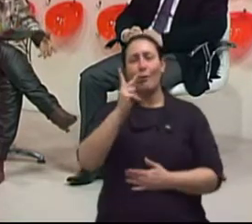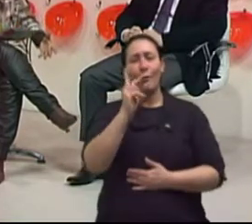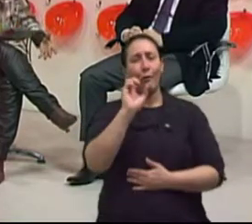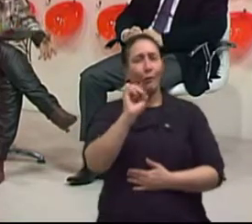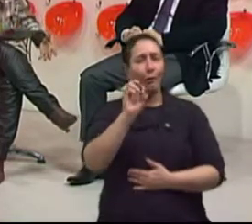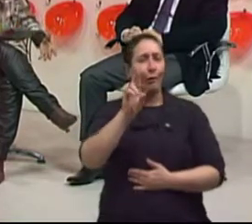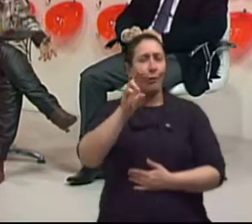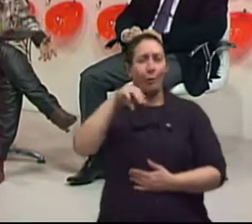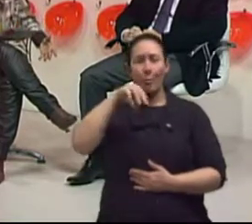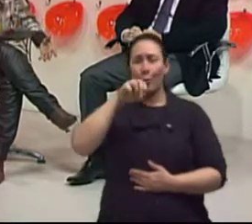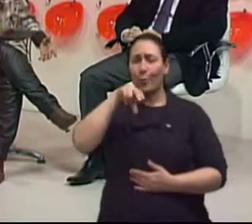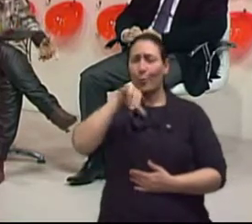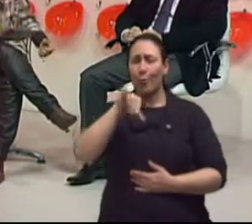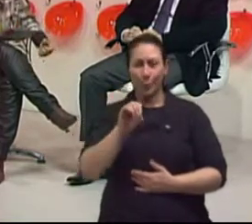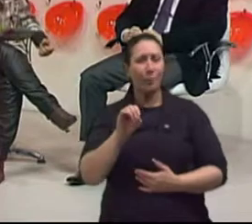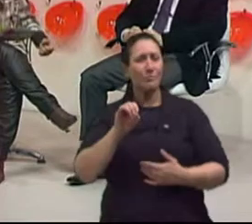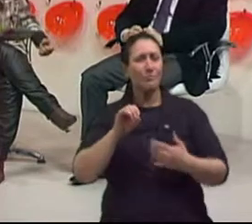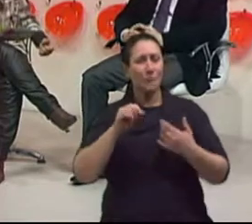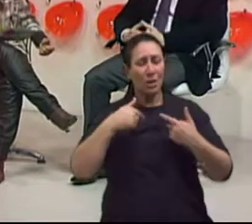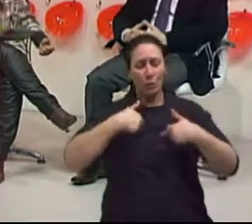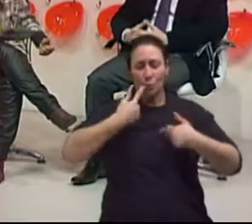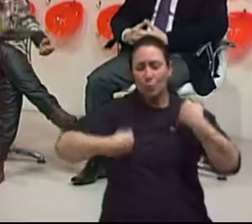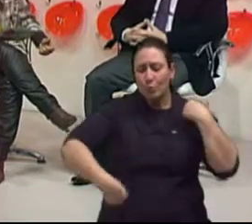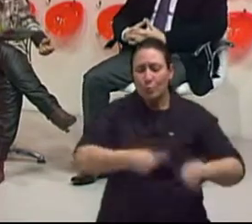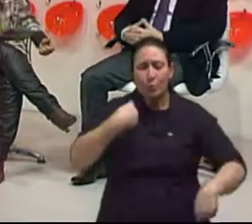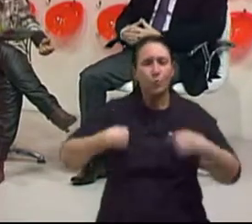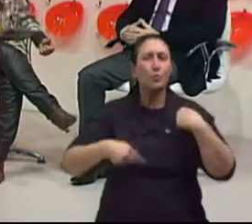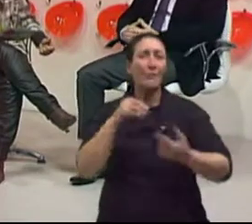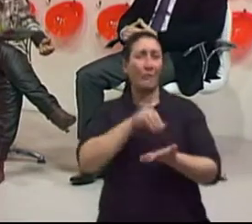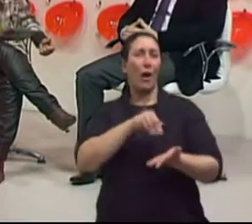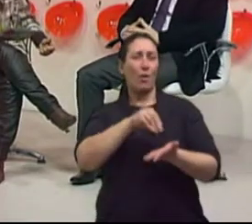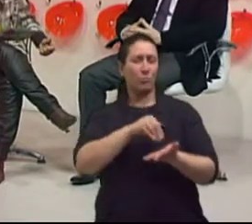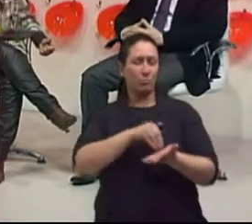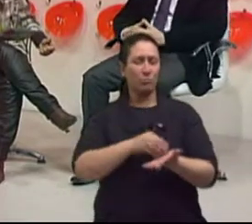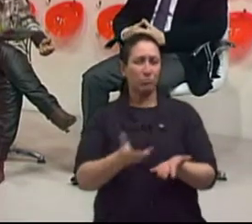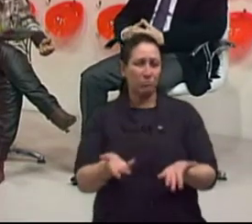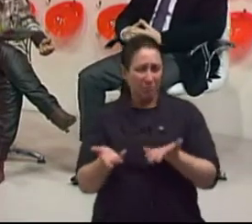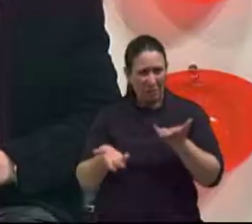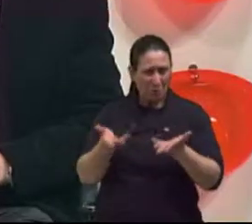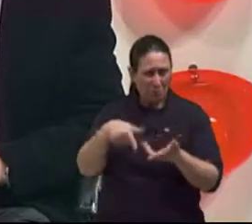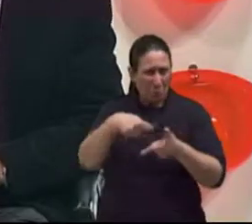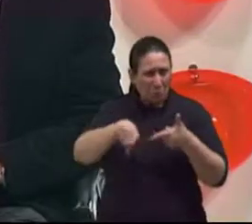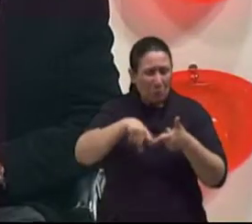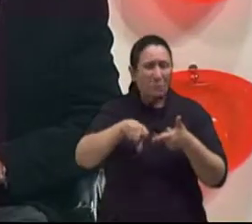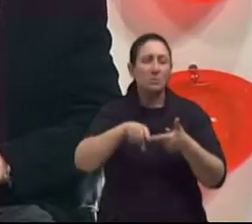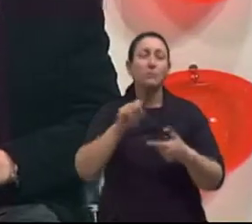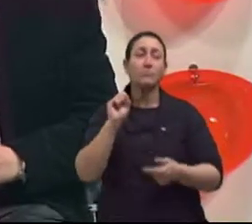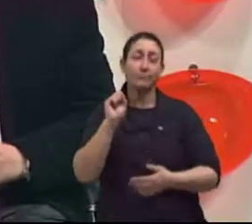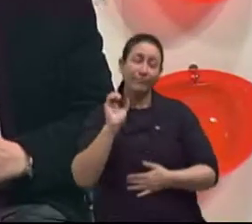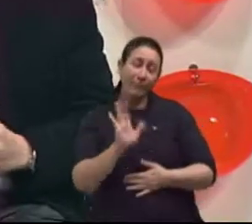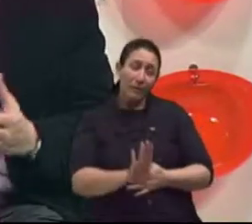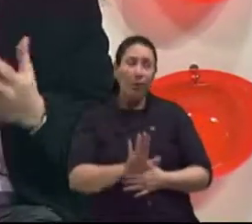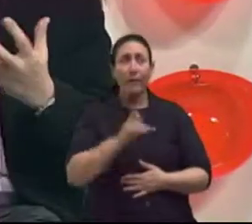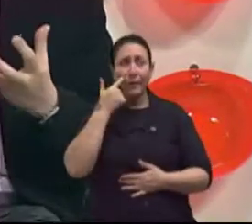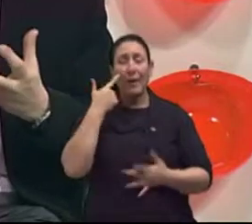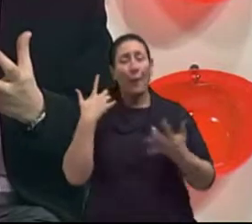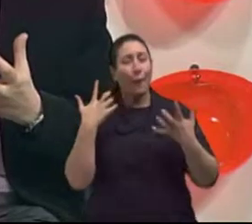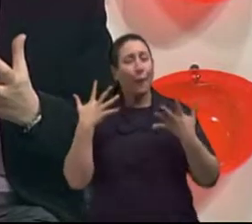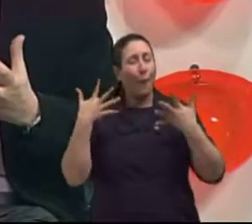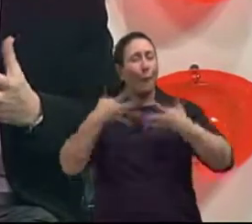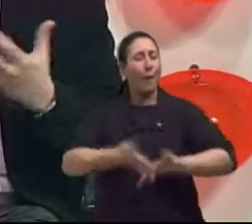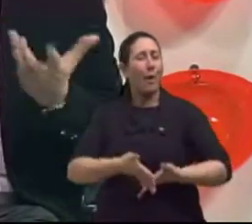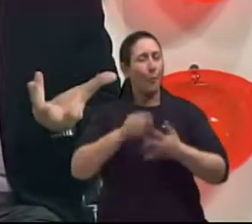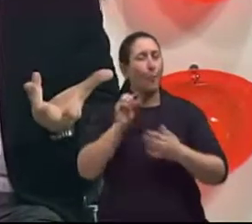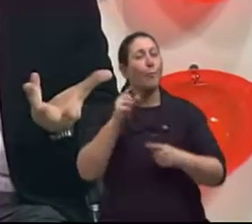e tranquilidade para sermos nós mesmas? Olha, a questão hormonal é uma questão bastante complexa. Se a gente for... Daria um